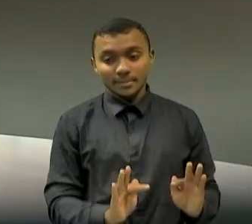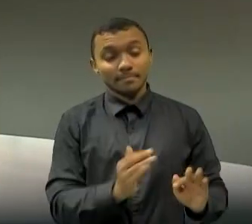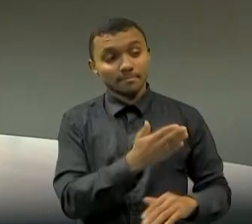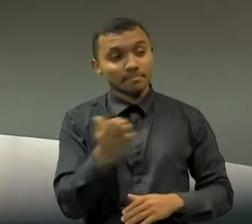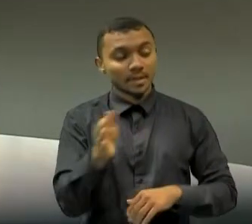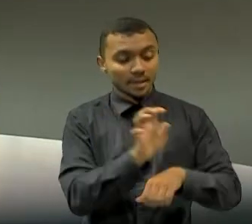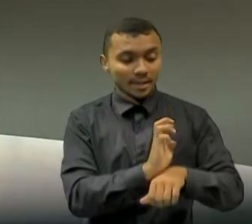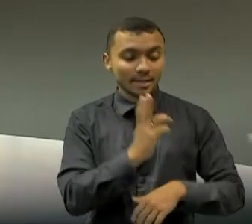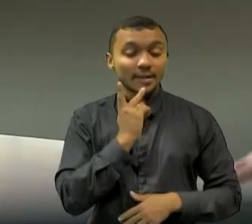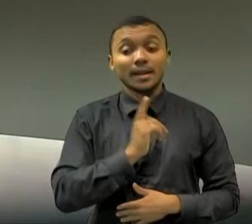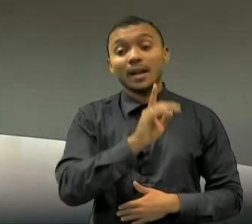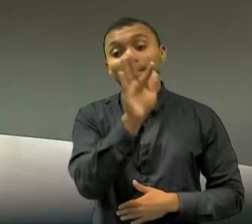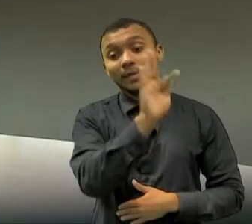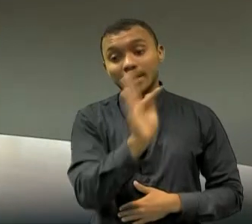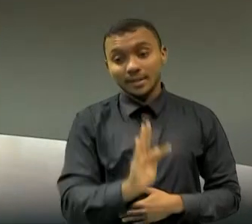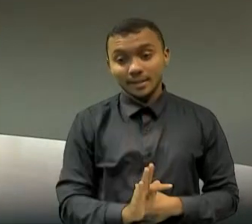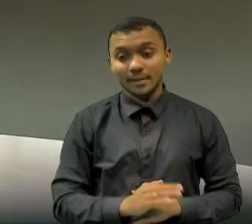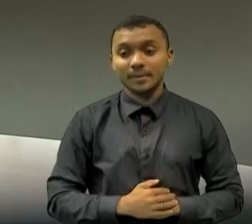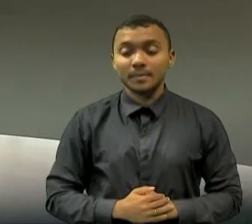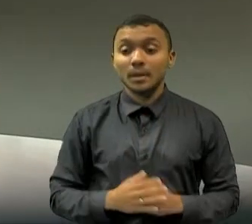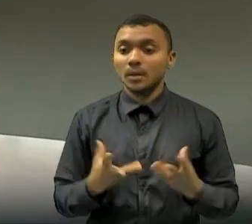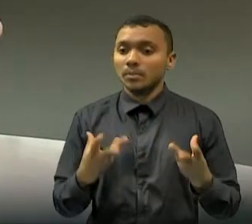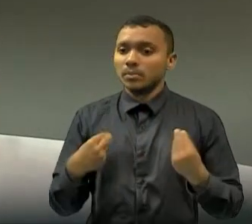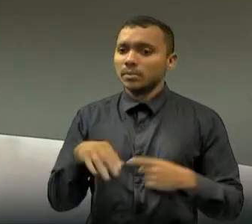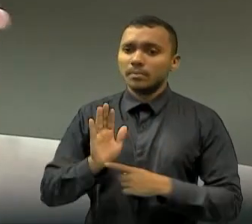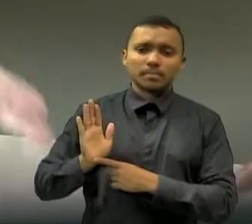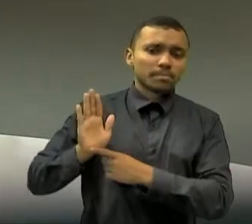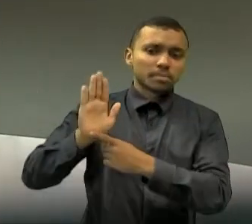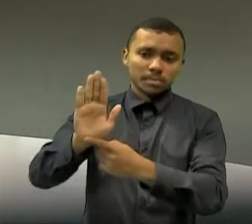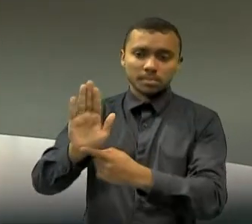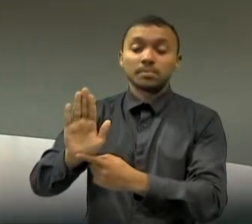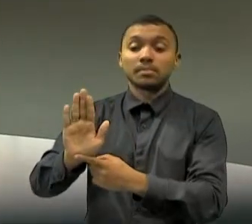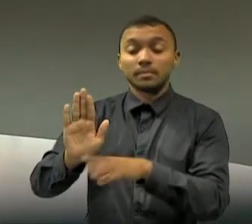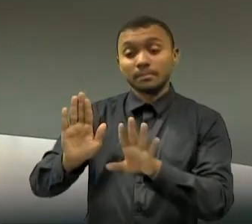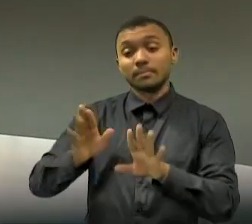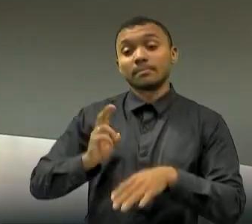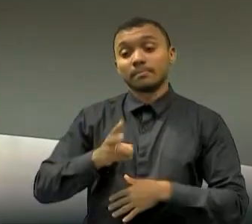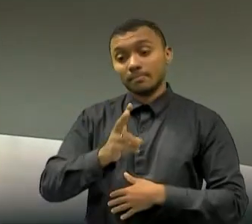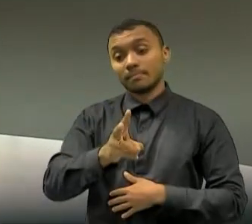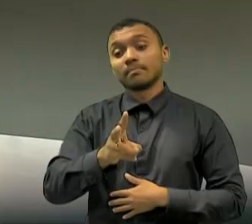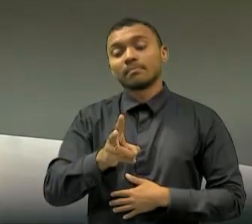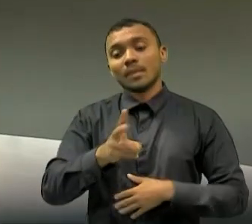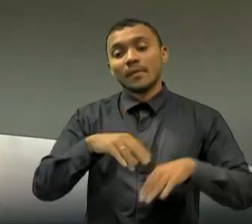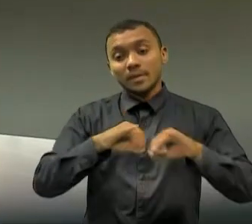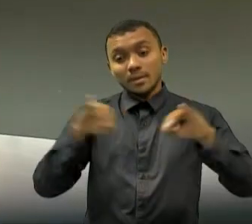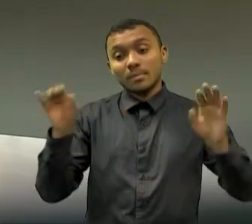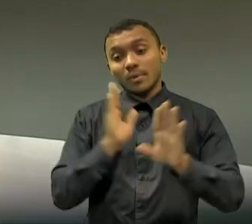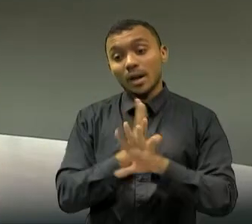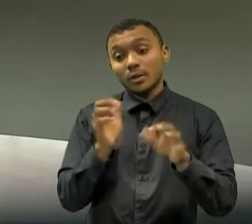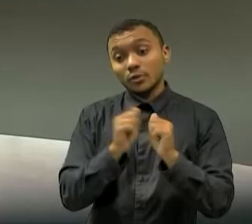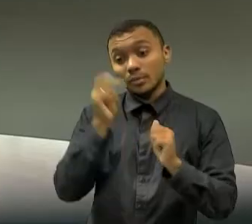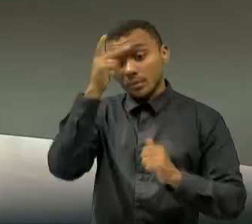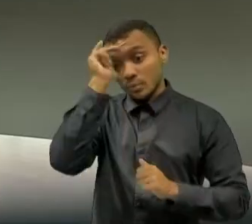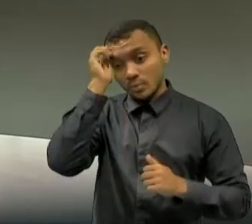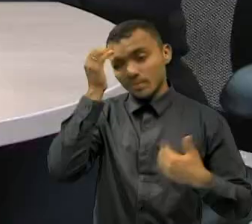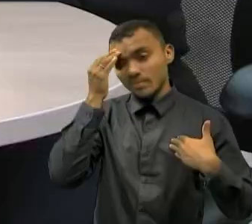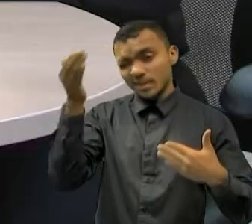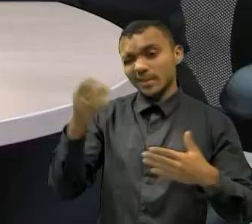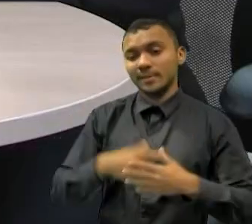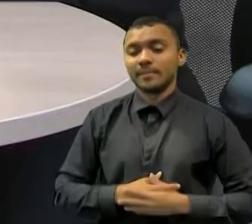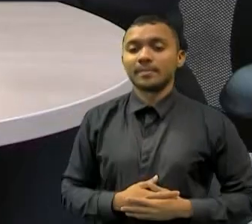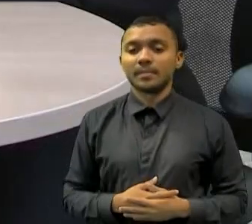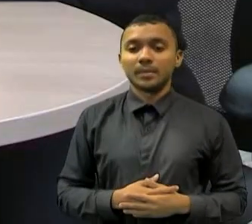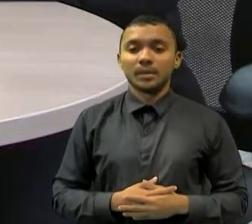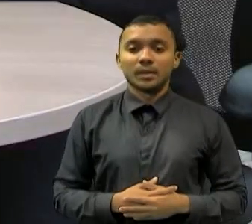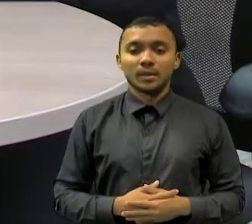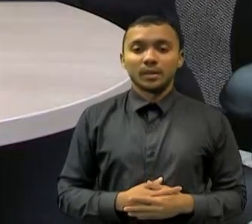que traz tanto resultado, mas sem esquecer que tudo é através das pessoas. Obrigado e até sempre. Com